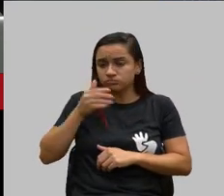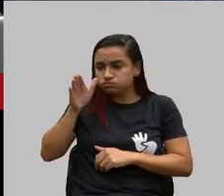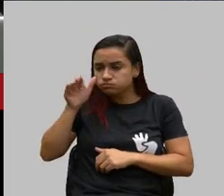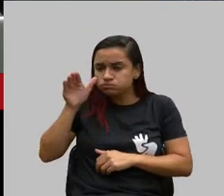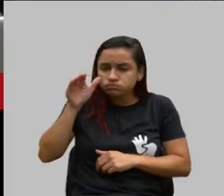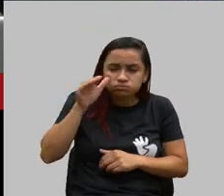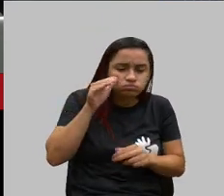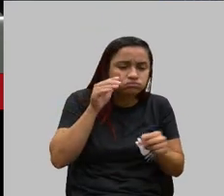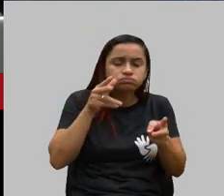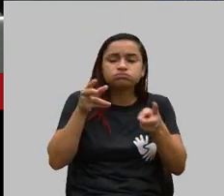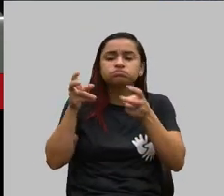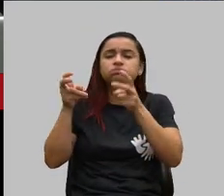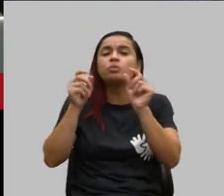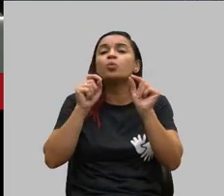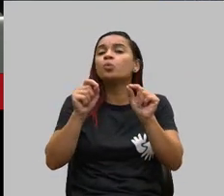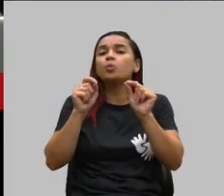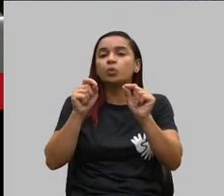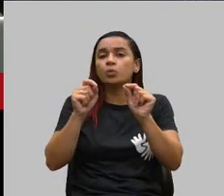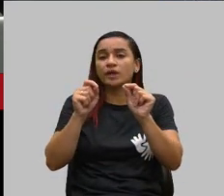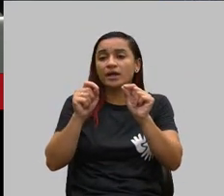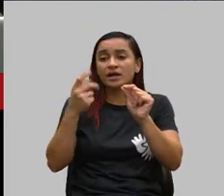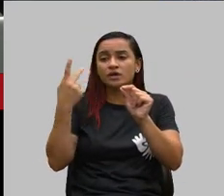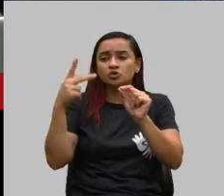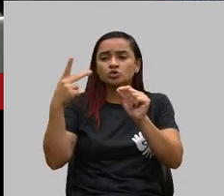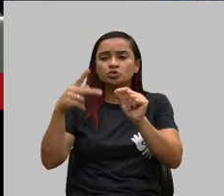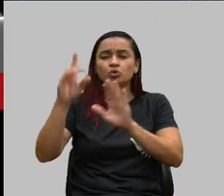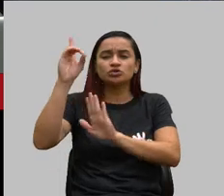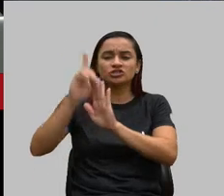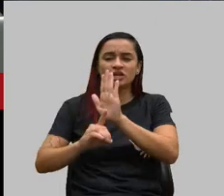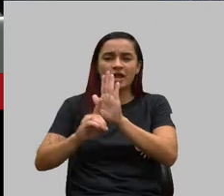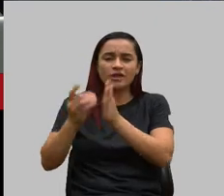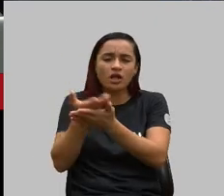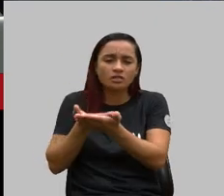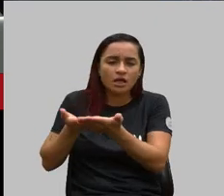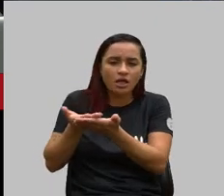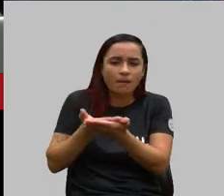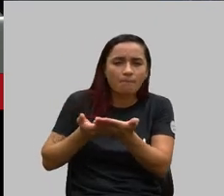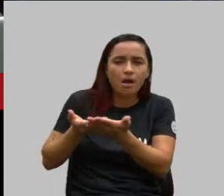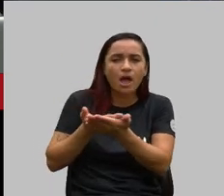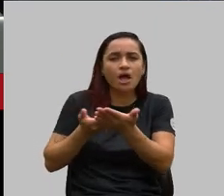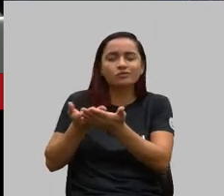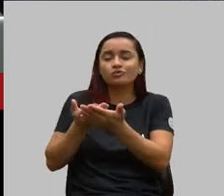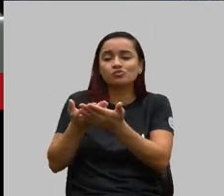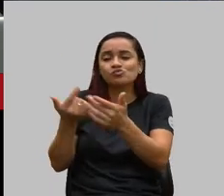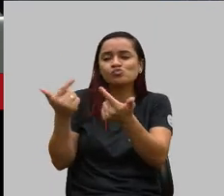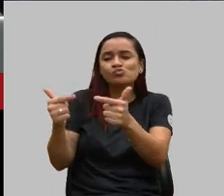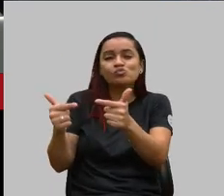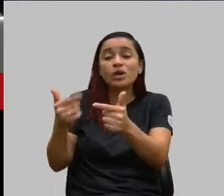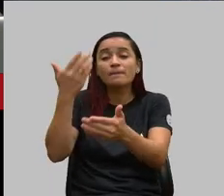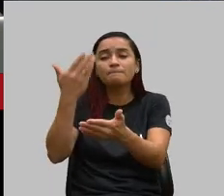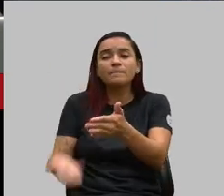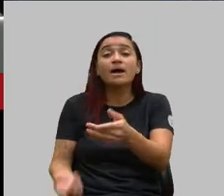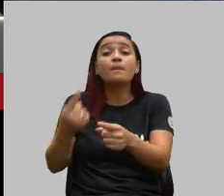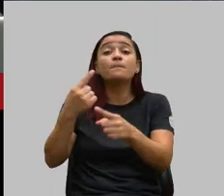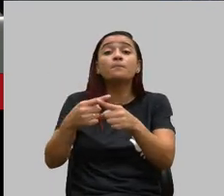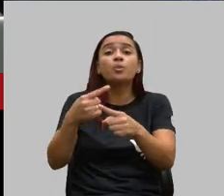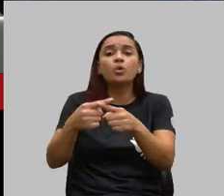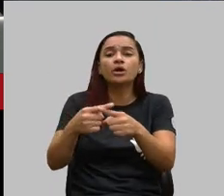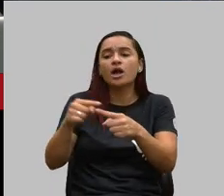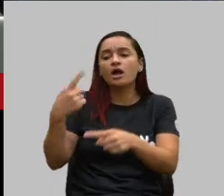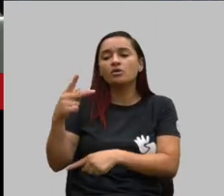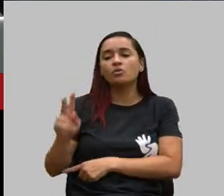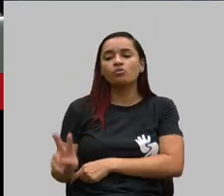as garantias de terapias muitas vezes não são atendidas porque ultrapassa o valor